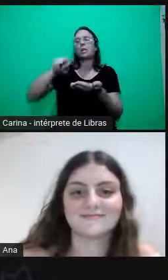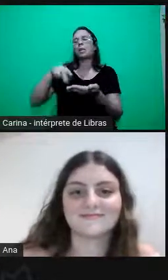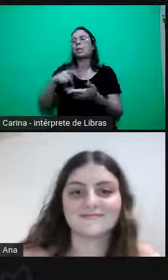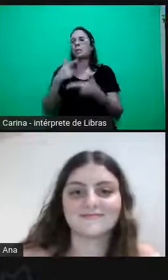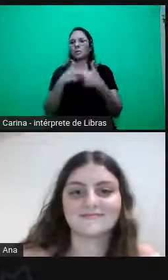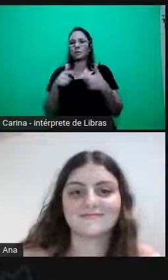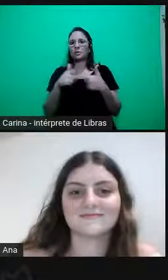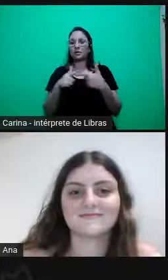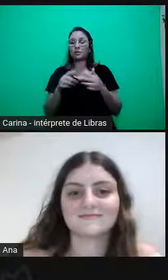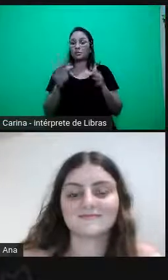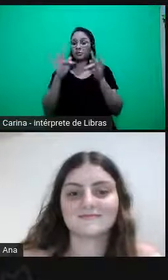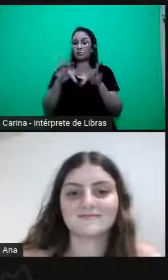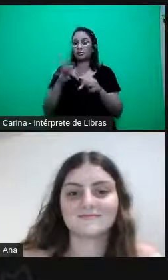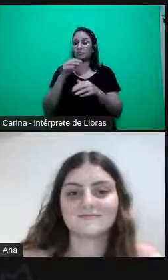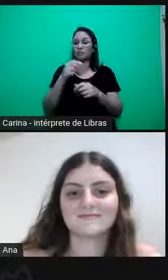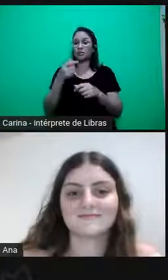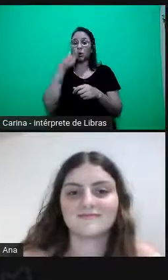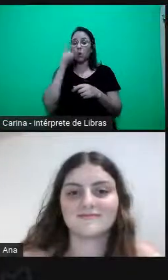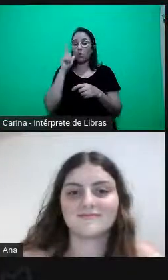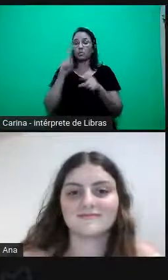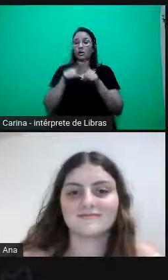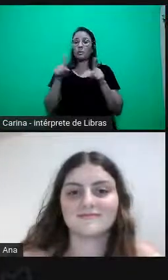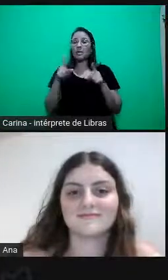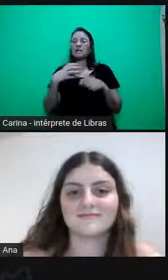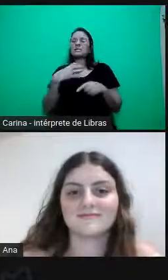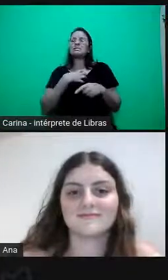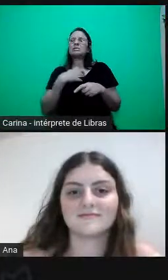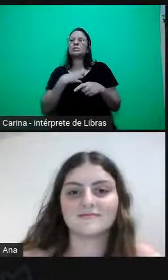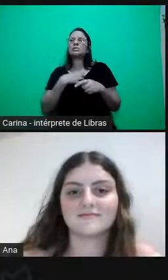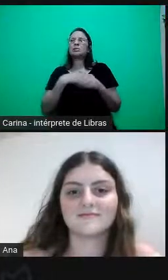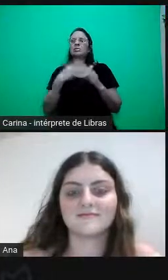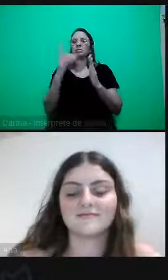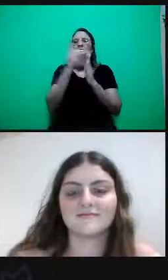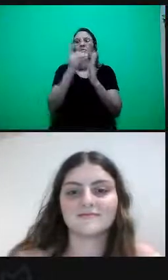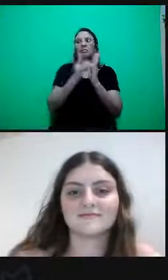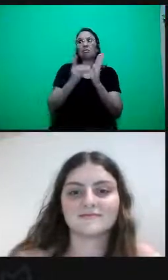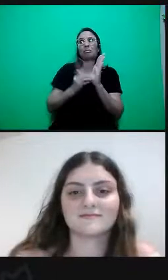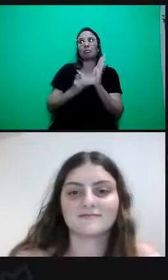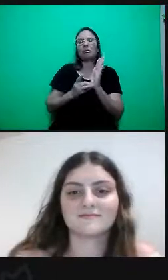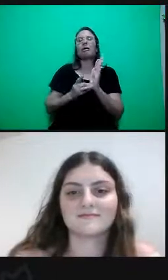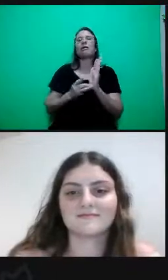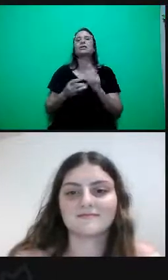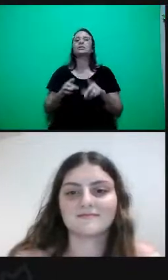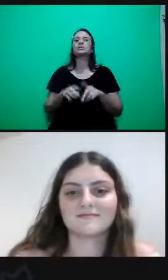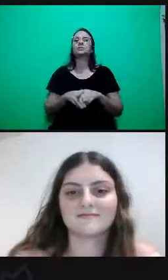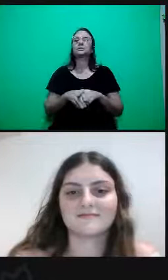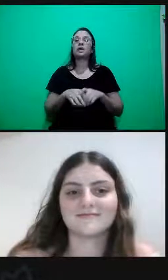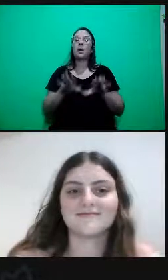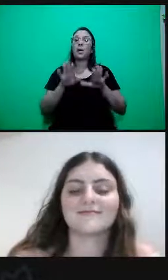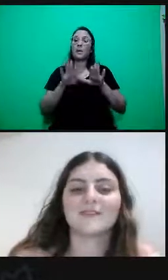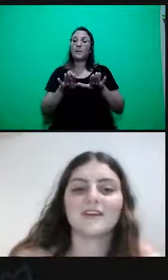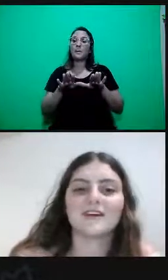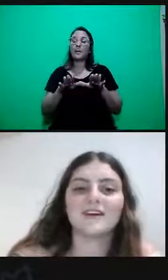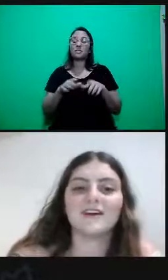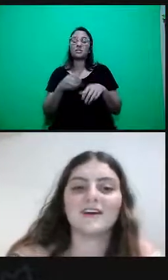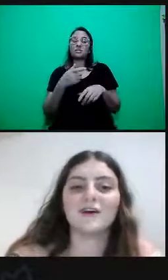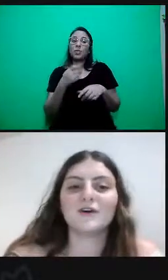mas parece que durou décadas, que foi há décadas, e ao mesmo tempo nem parece ter acabado.